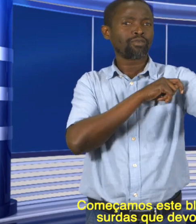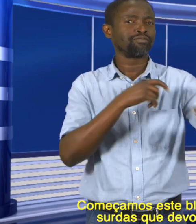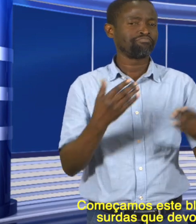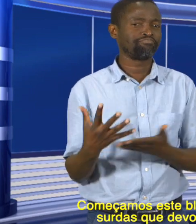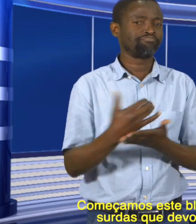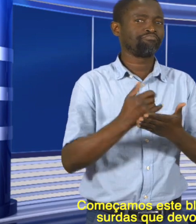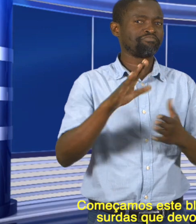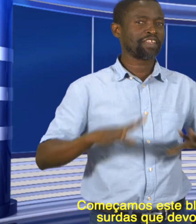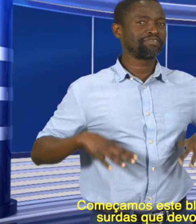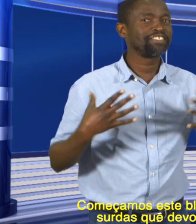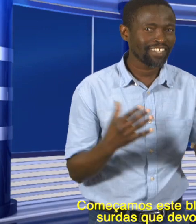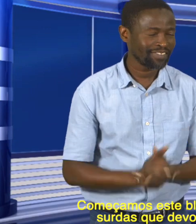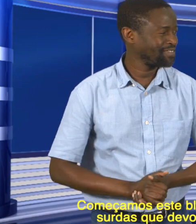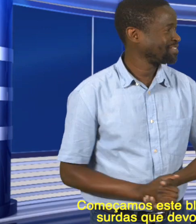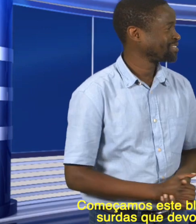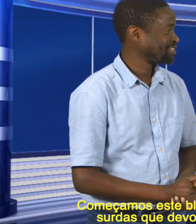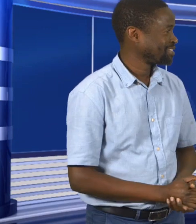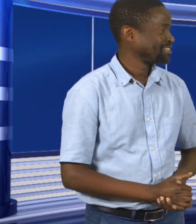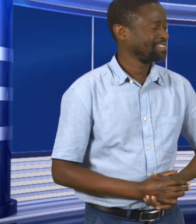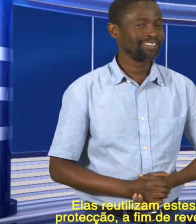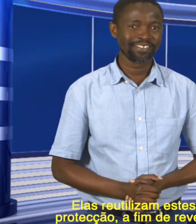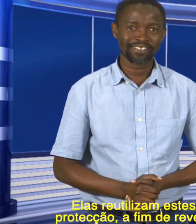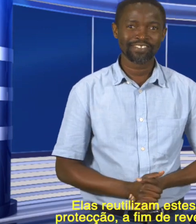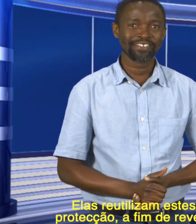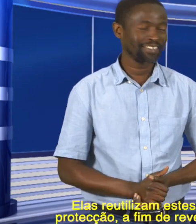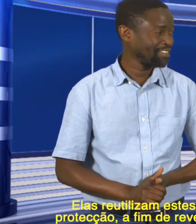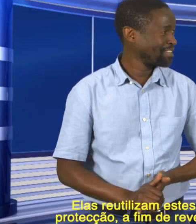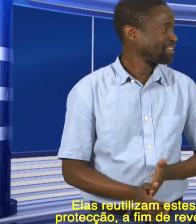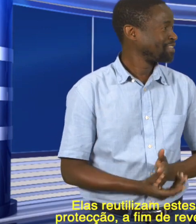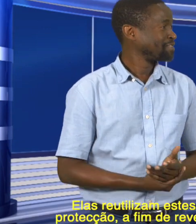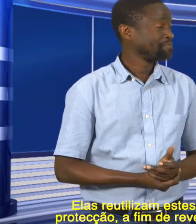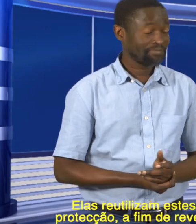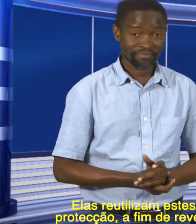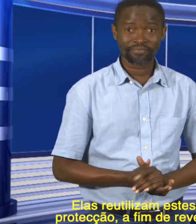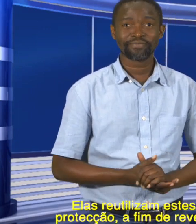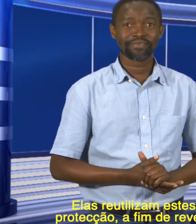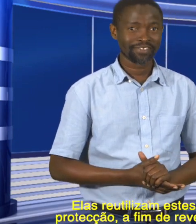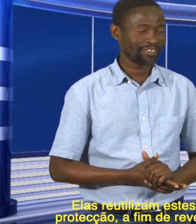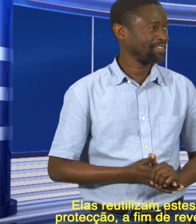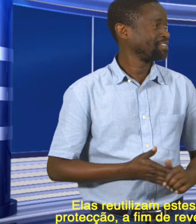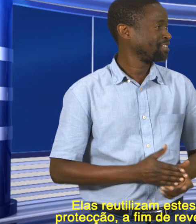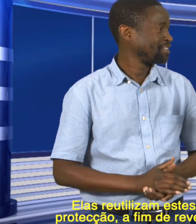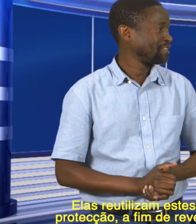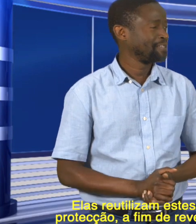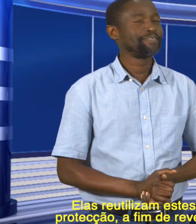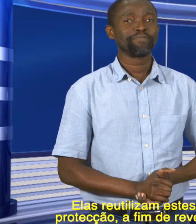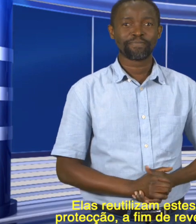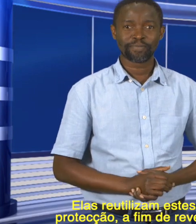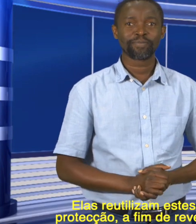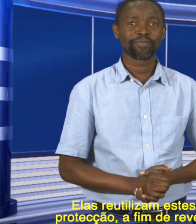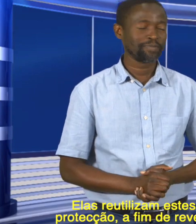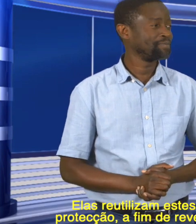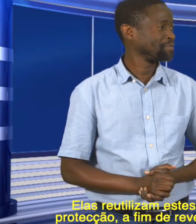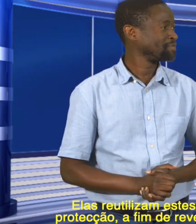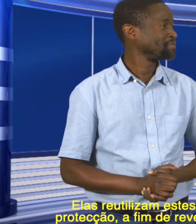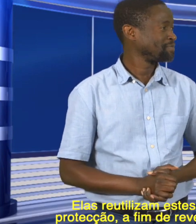que devolvem a vida a peças de pano. Elas reutilizam estes artigos para fazer máscaras de proteção a fim